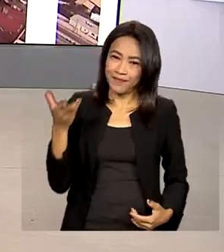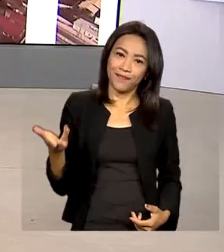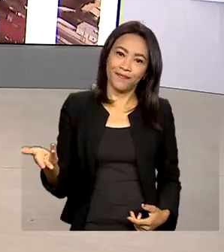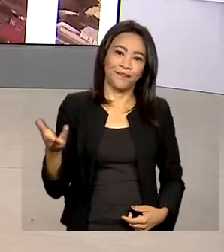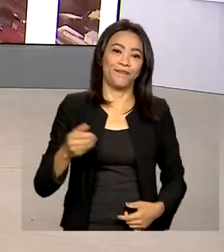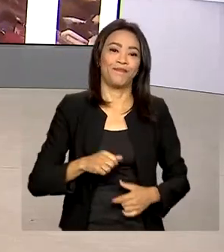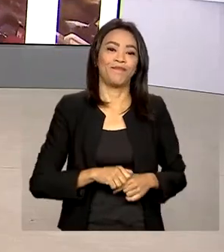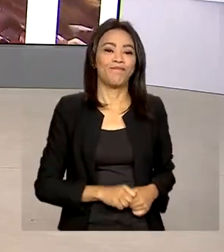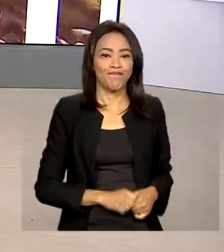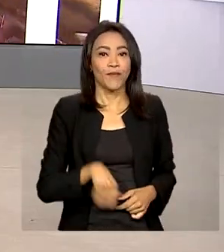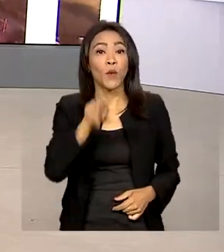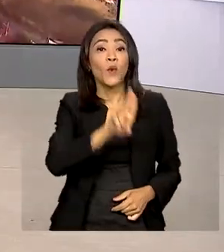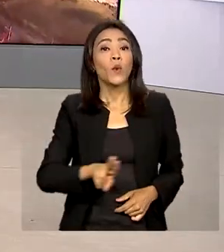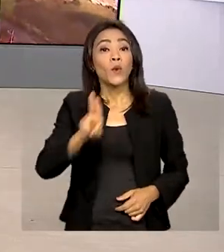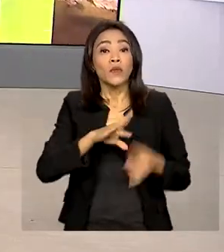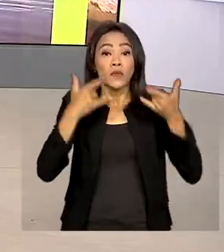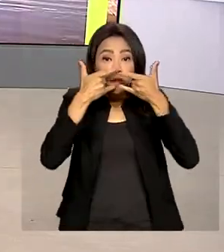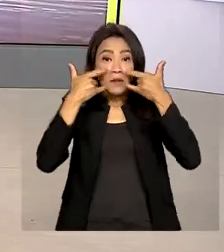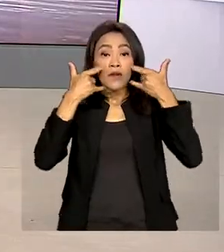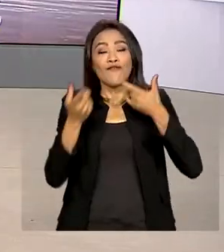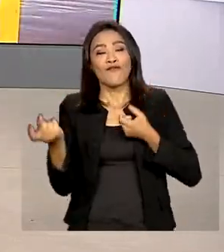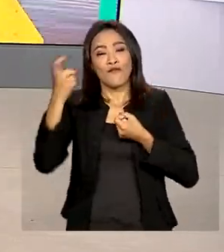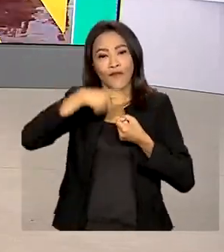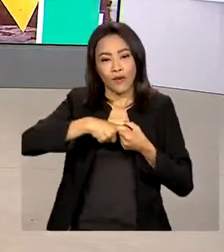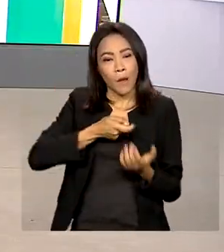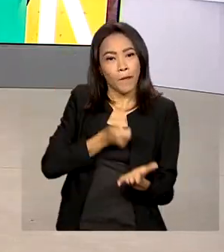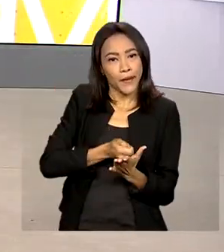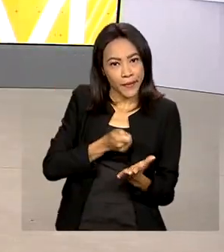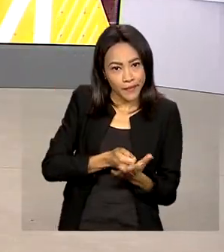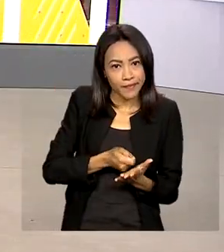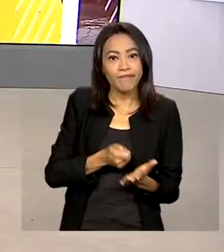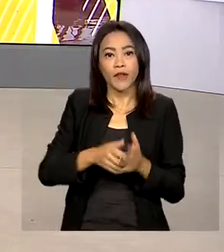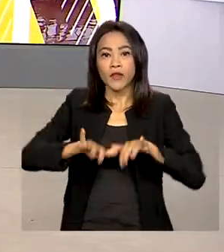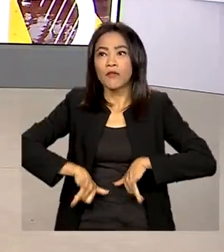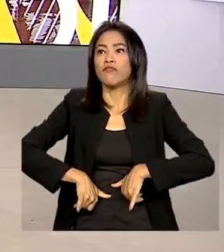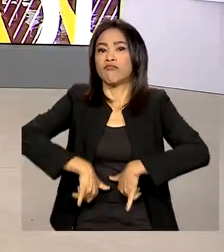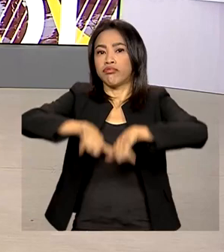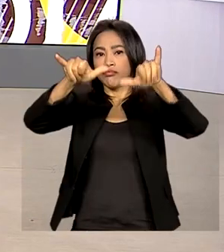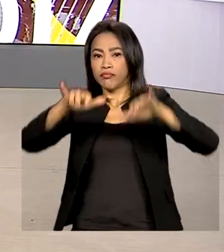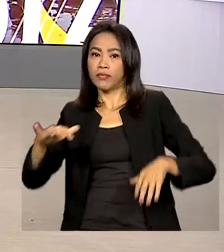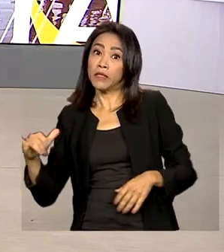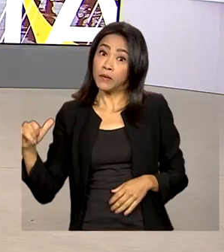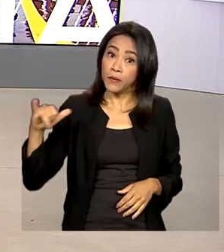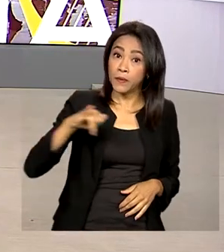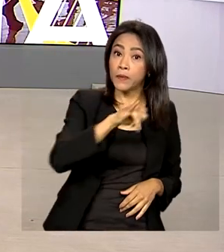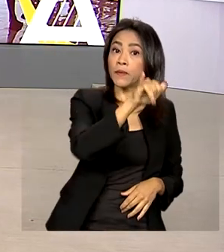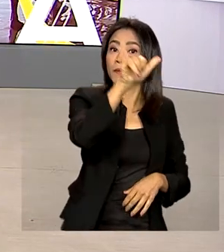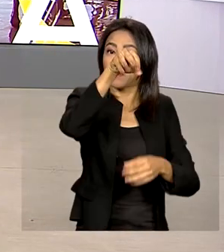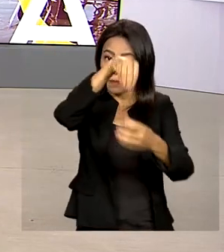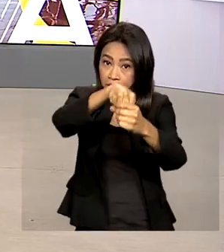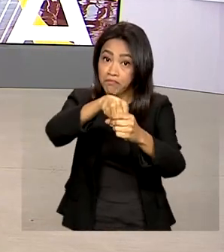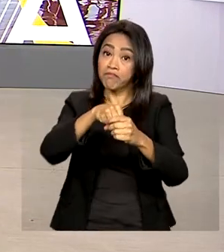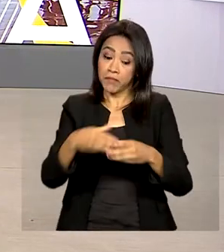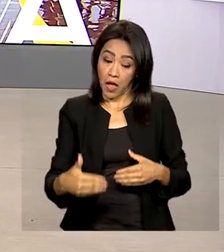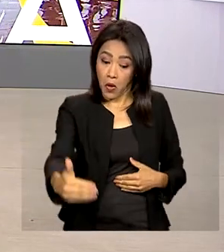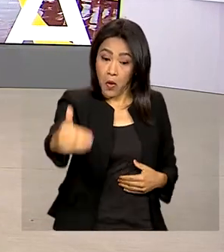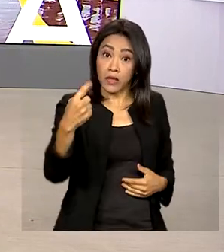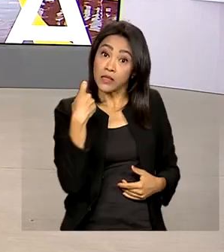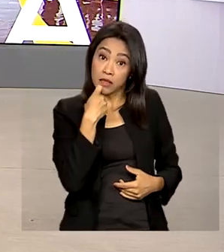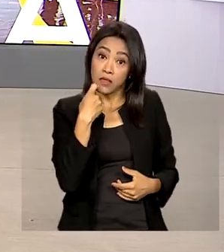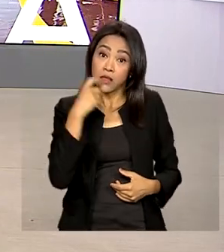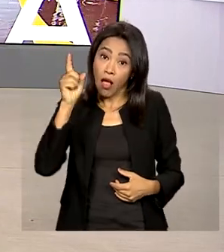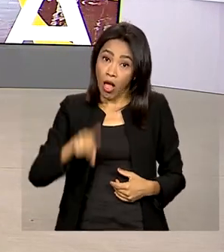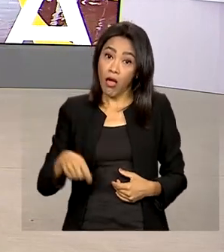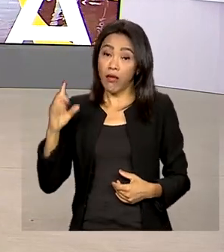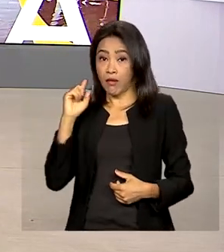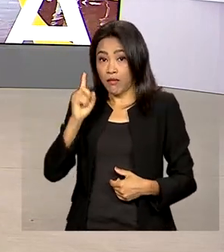O uso de máscaras volta a ser obrigatório nos aeroportos e aviões a partir de sexta-feira. A medida é da Anvisa,